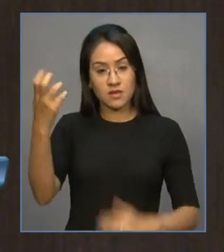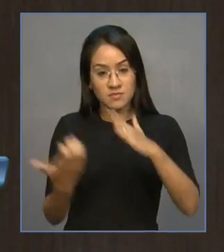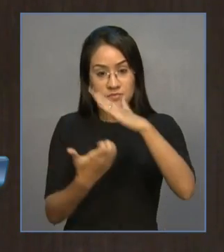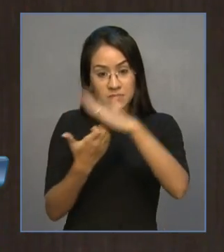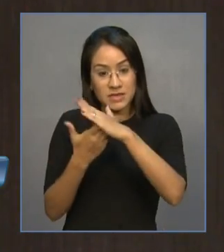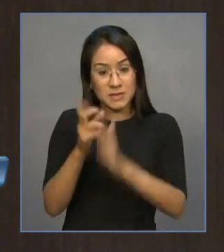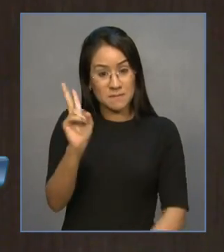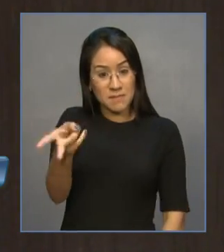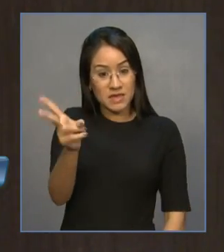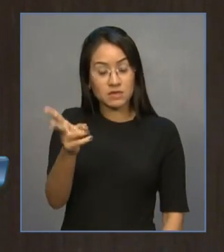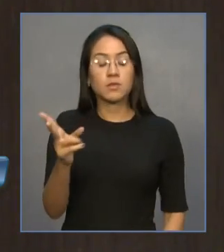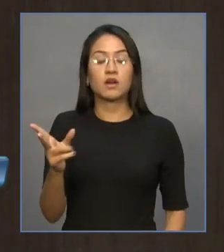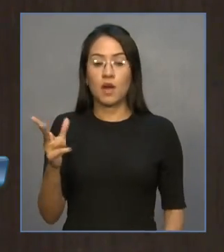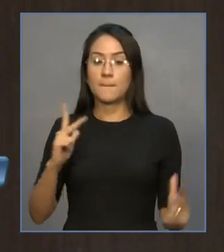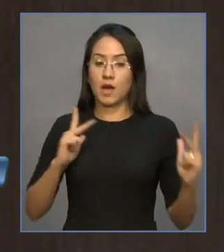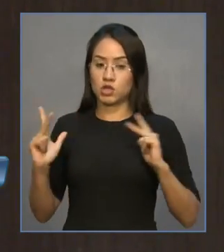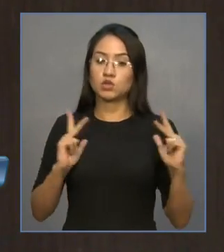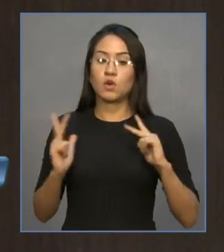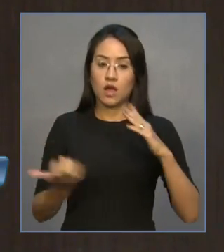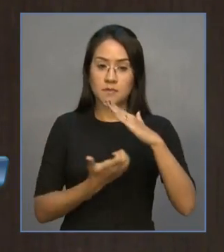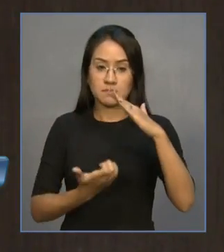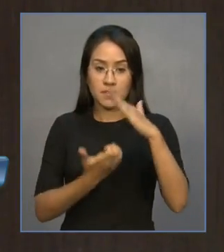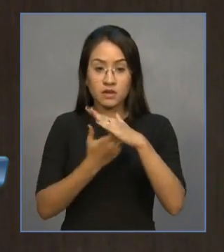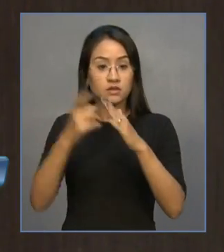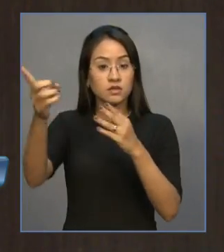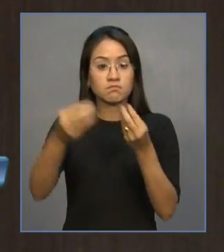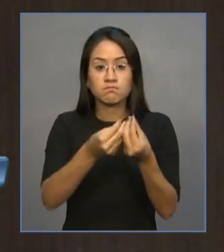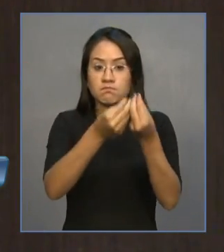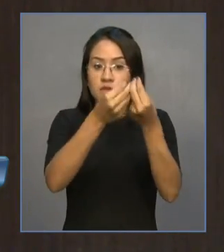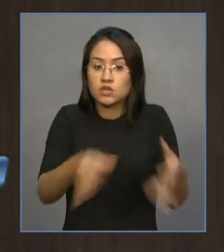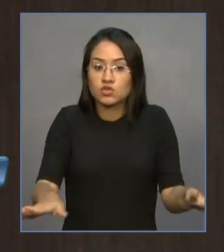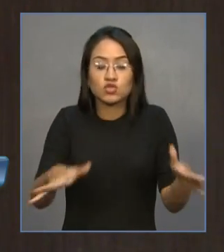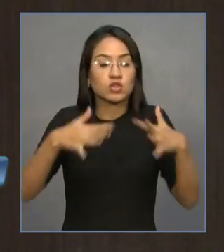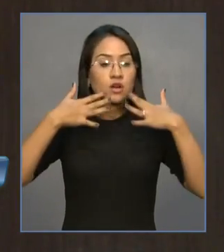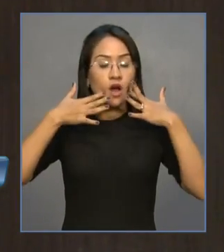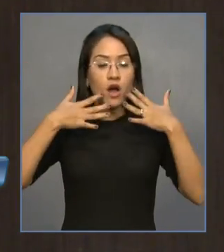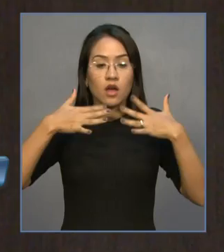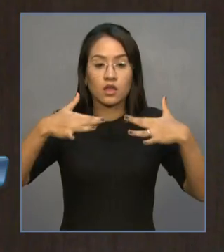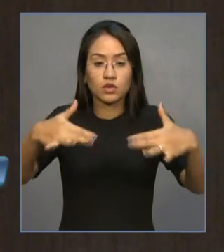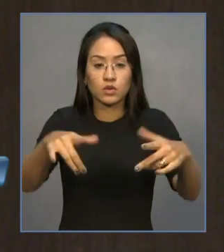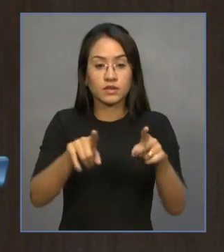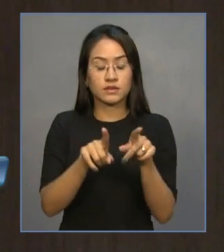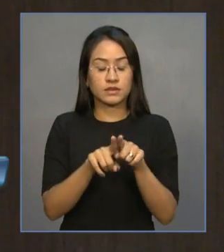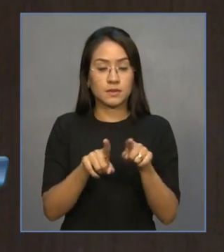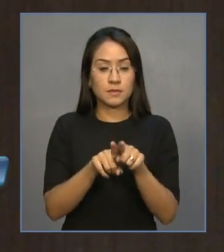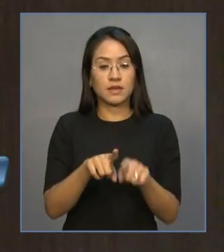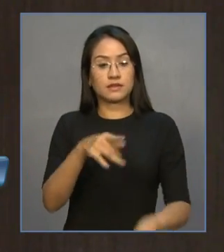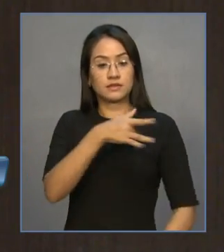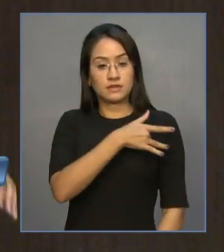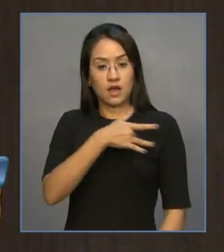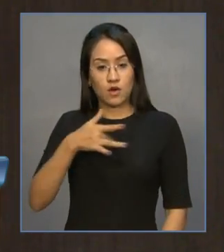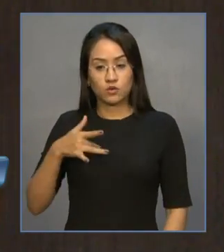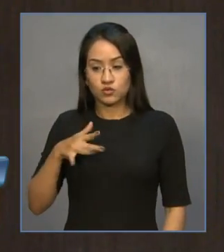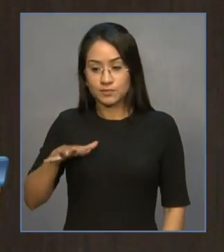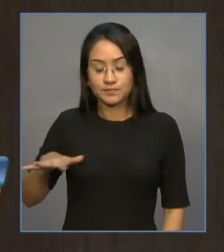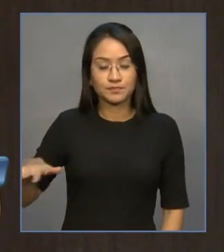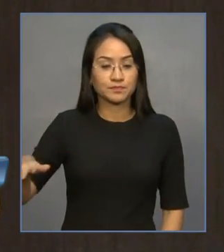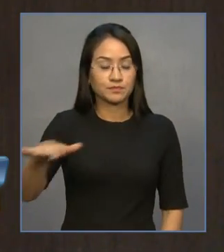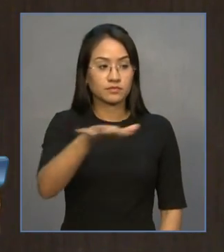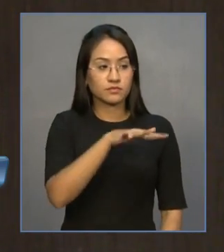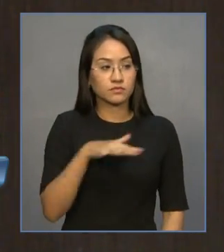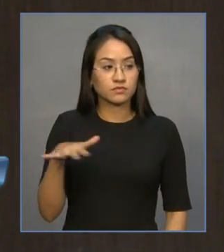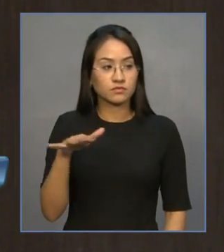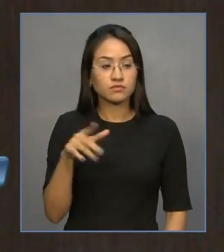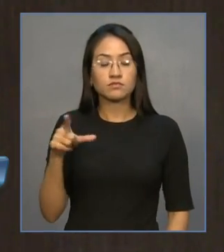privada, causadora de danos ao meio ambiente e à saúde pública, sobretudo pelos particulados de